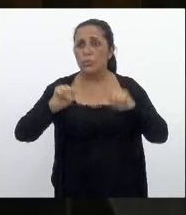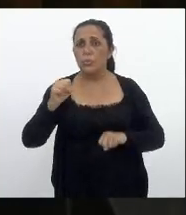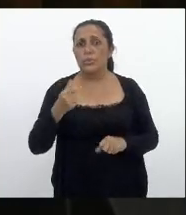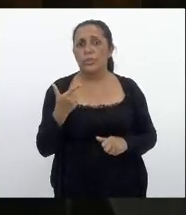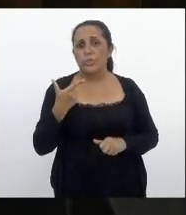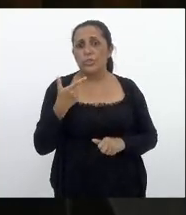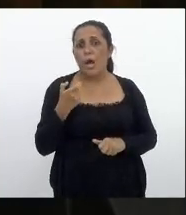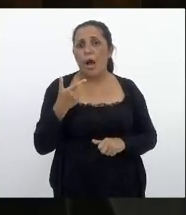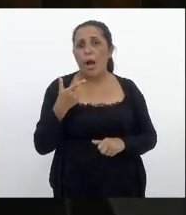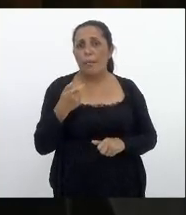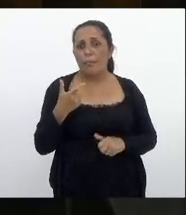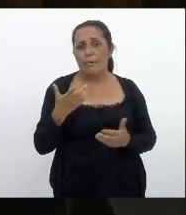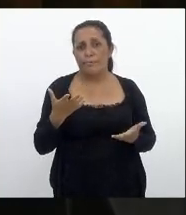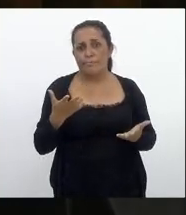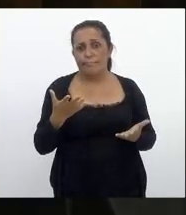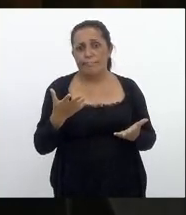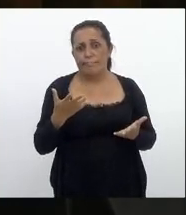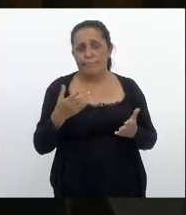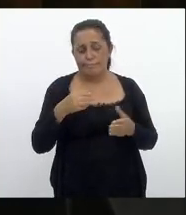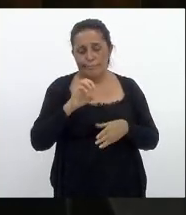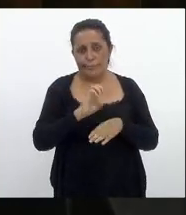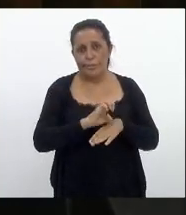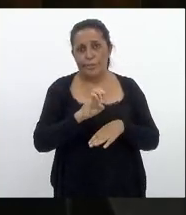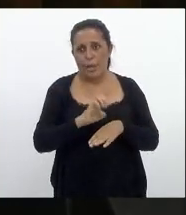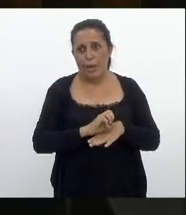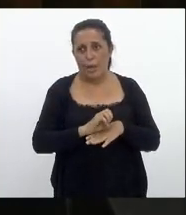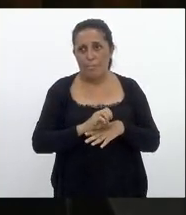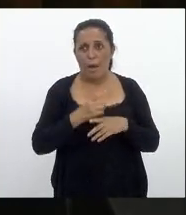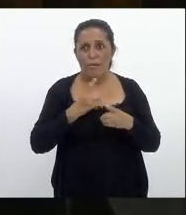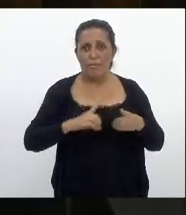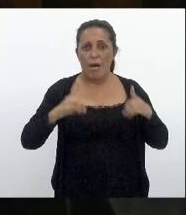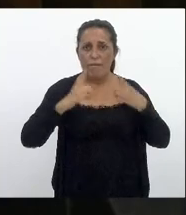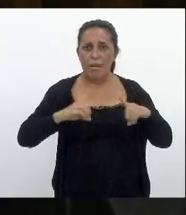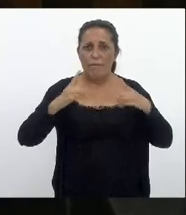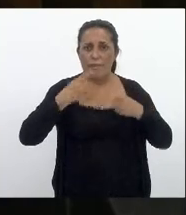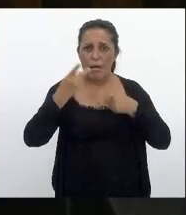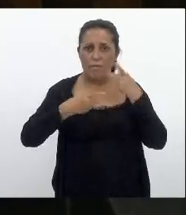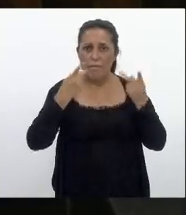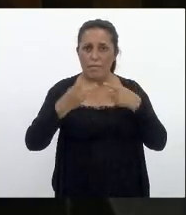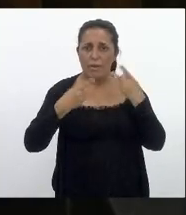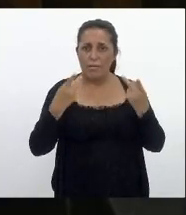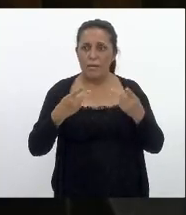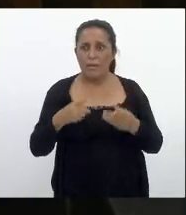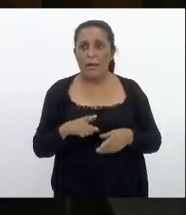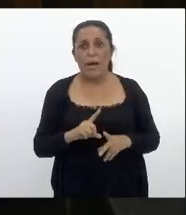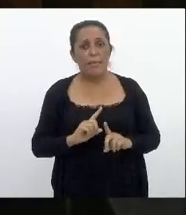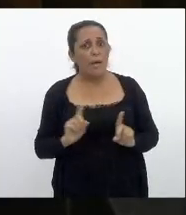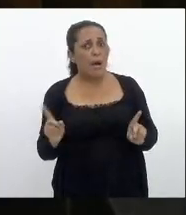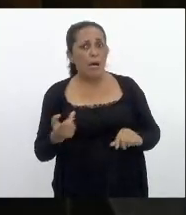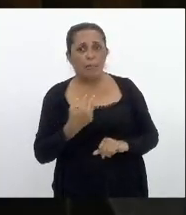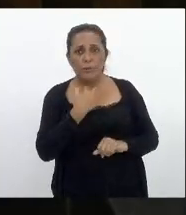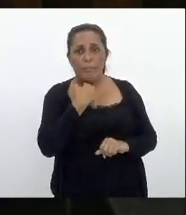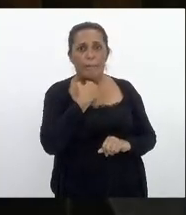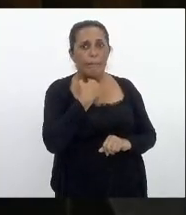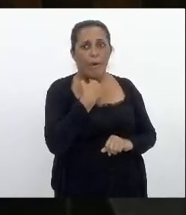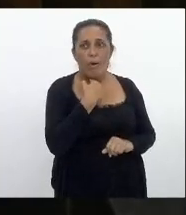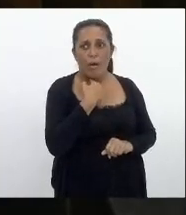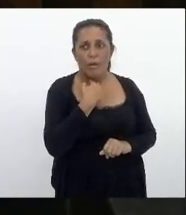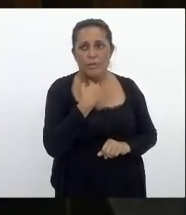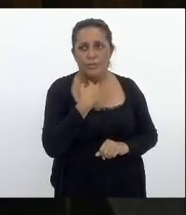no nosso estado mas com o discurso de falácias de que ai não aqui não pode ter